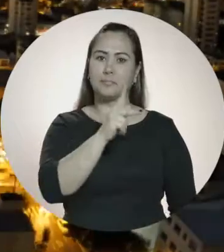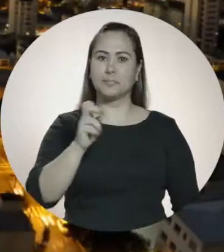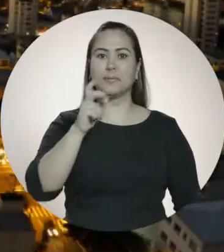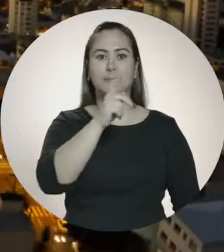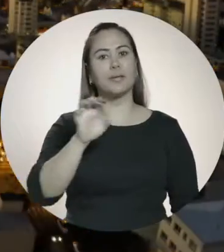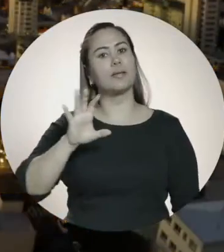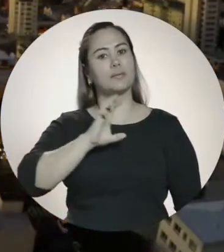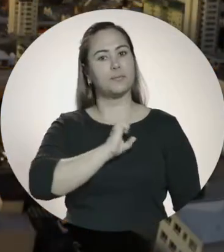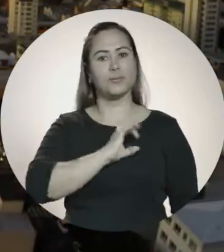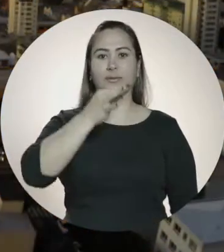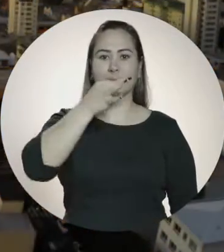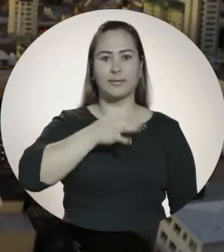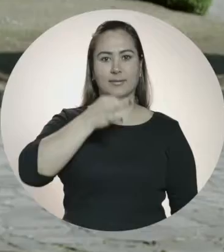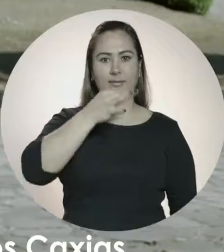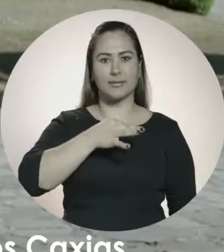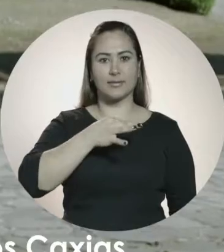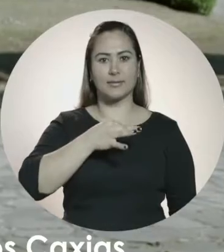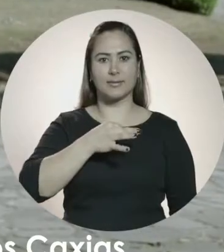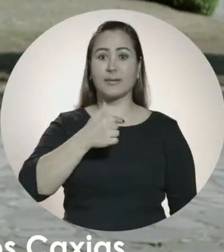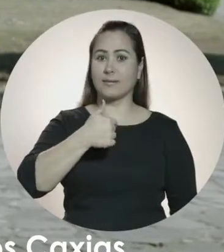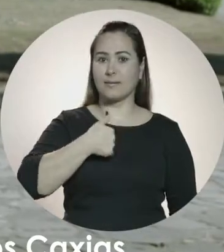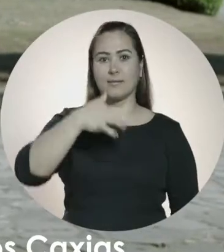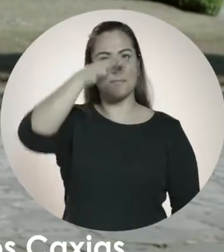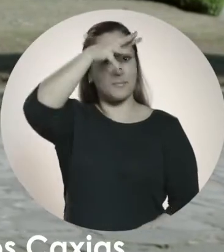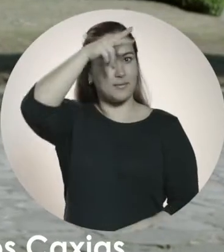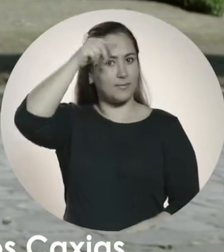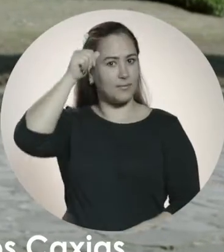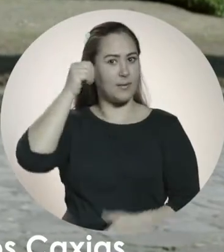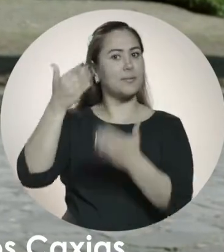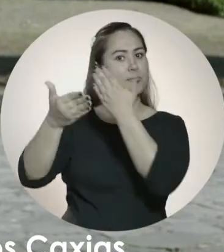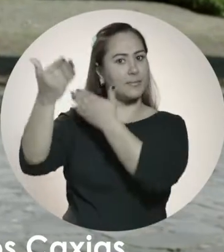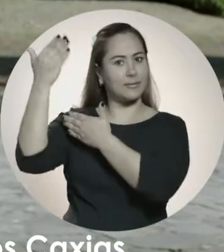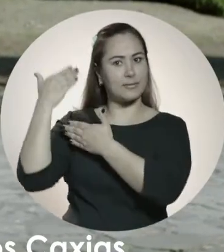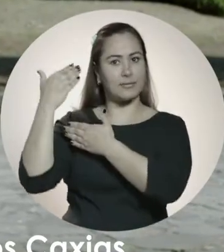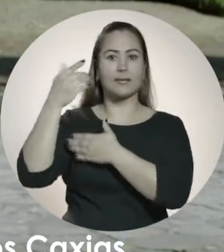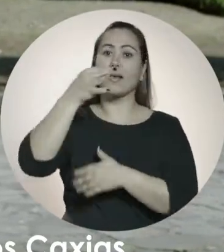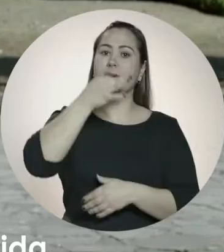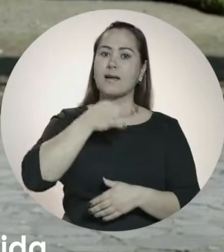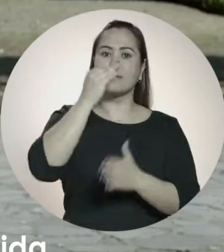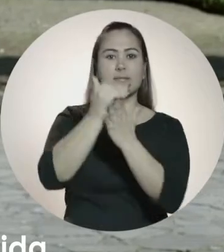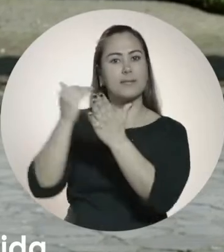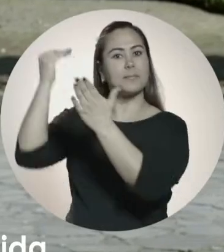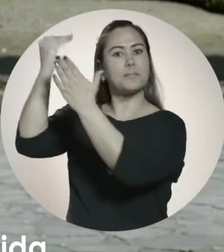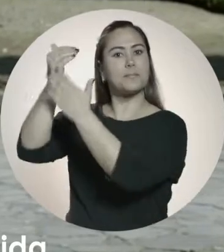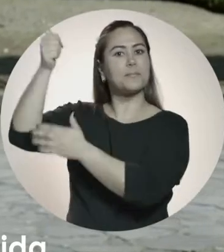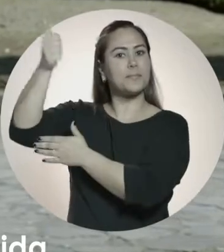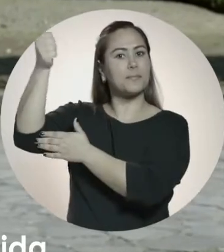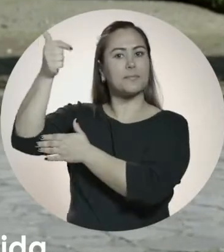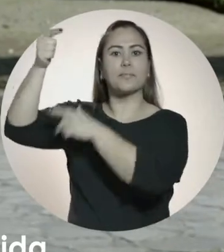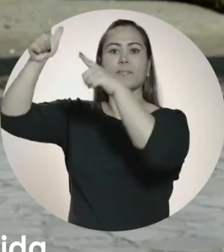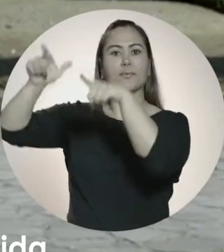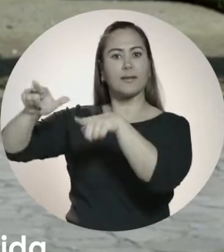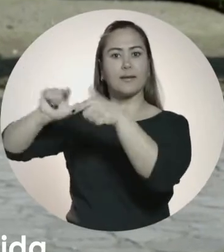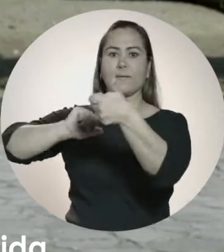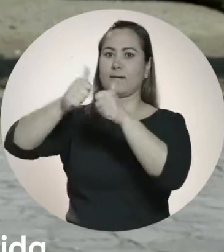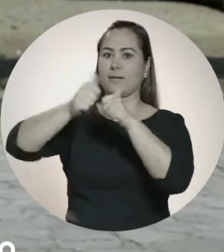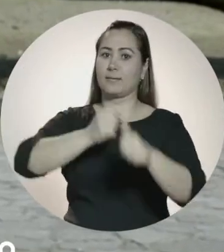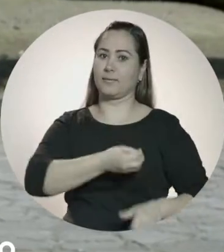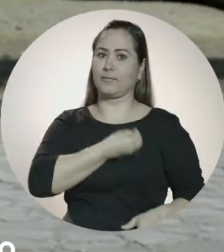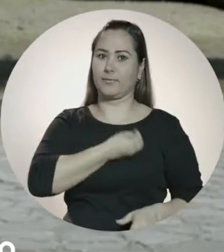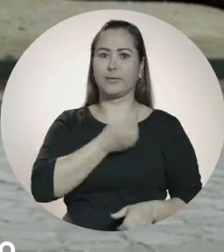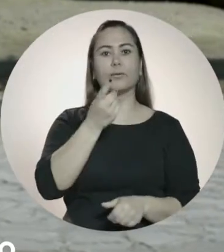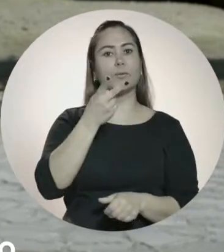Pepe, por amor a Caxias. Na minha gestão como prefeito, elevamos Caxias ao primeiro lugar em qualidade de vida.